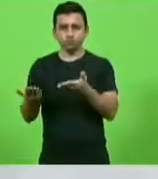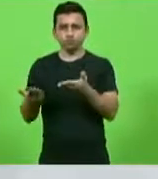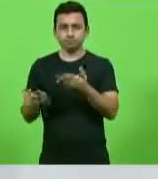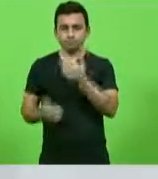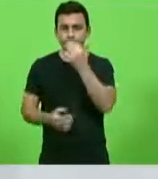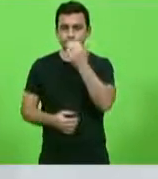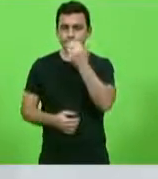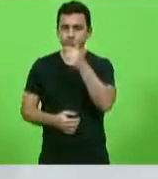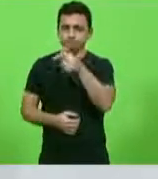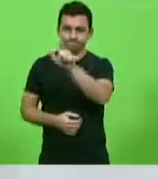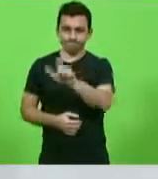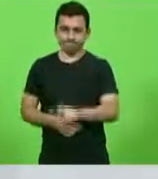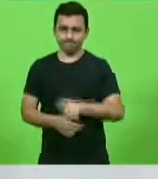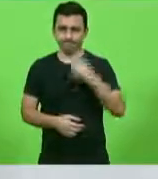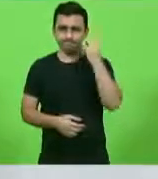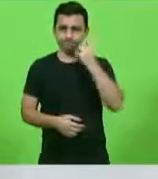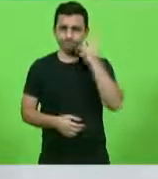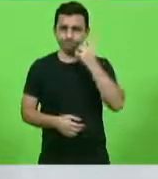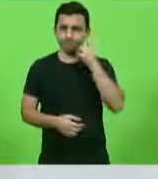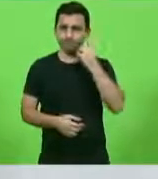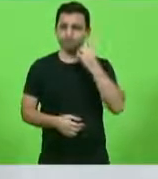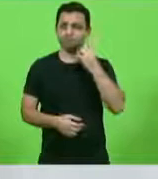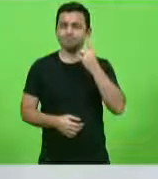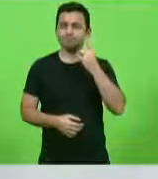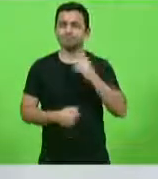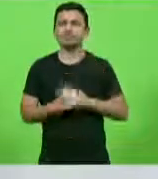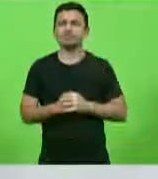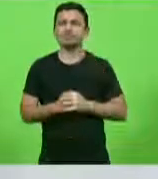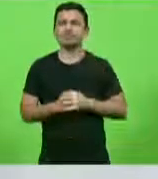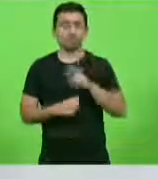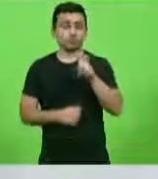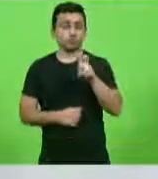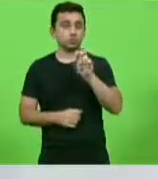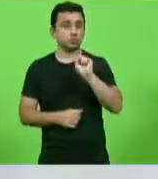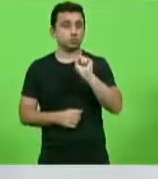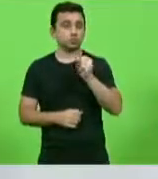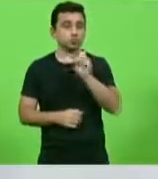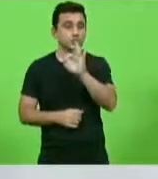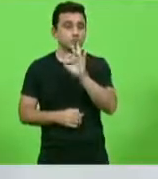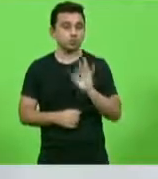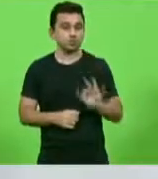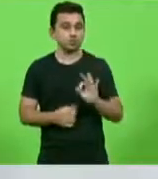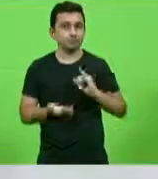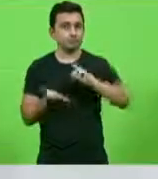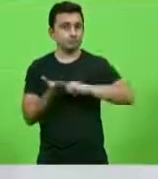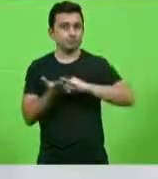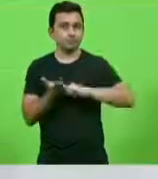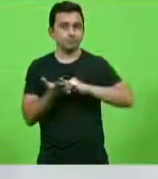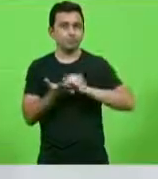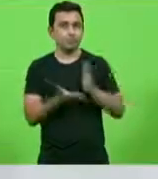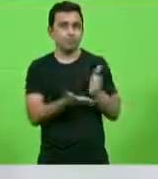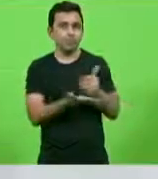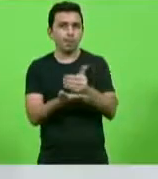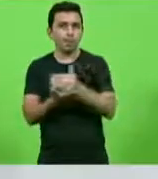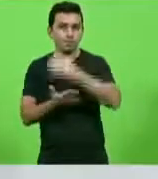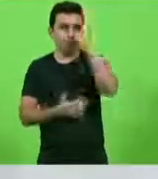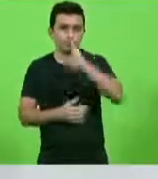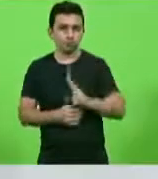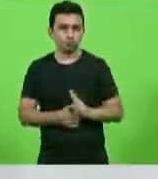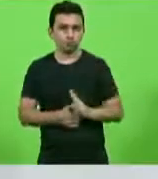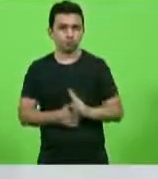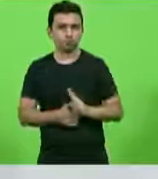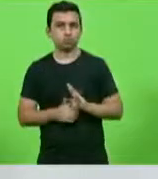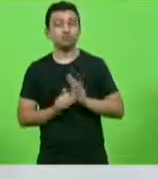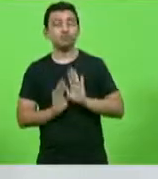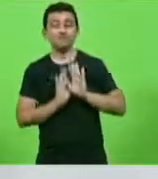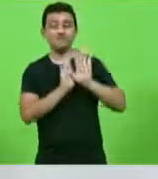grande envergadura e conhecimento, que 58% dos tributos arrecadados nesse país fica no